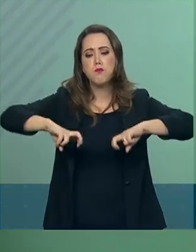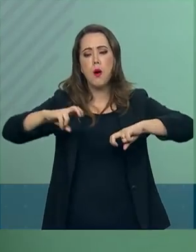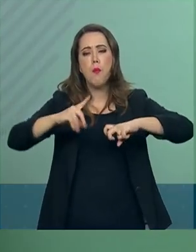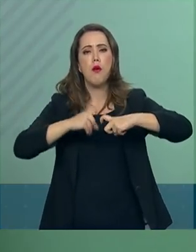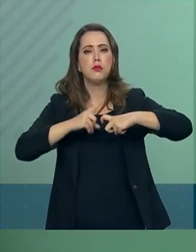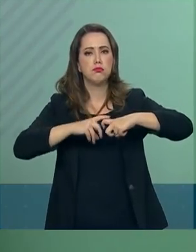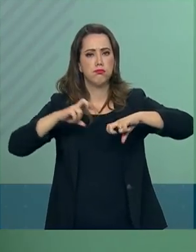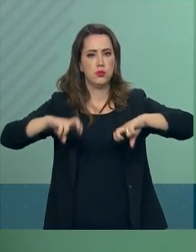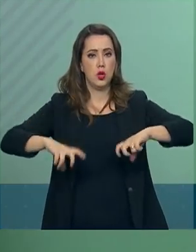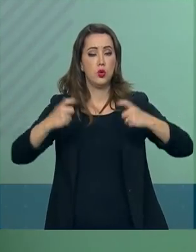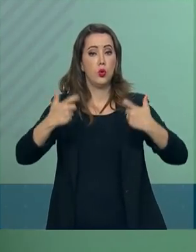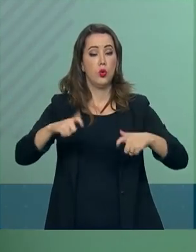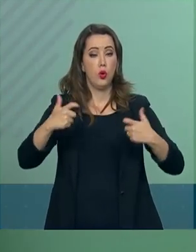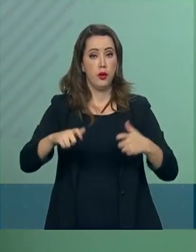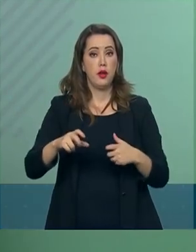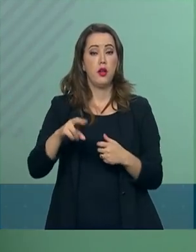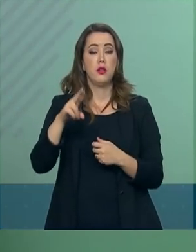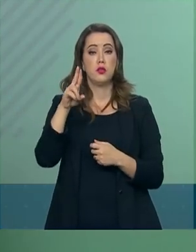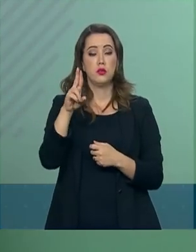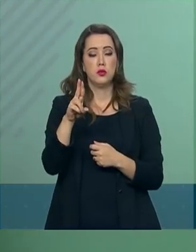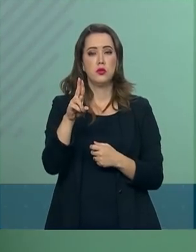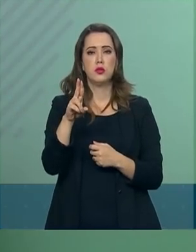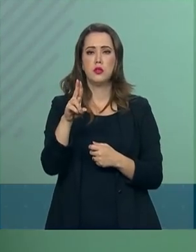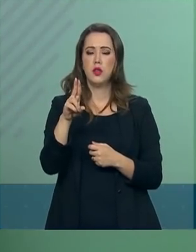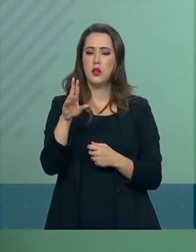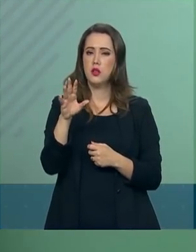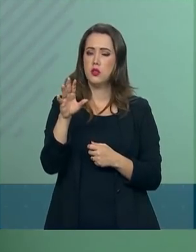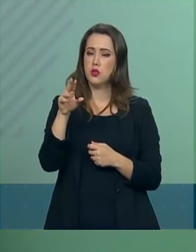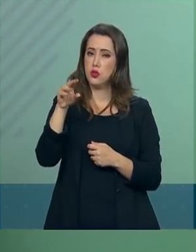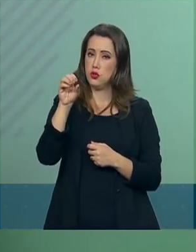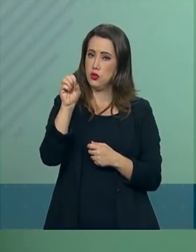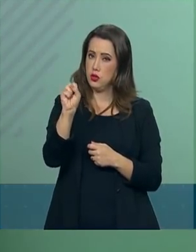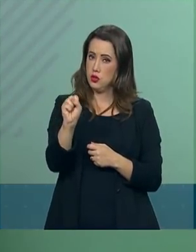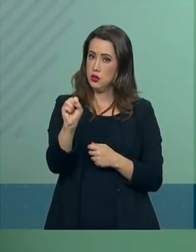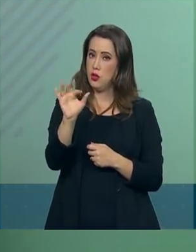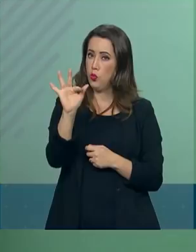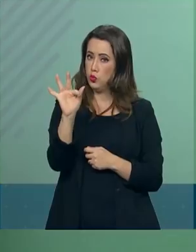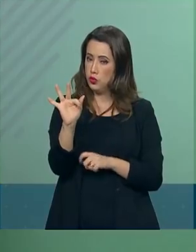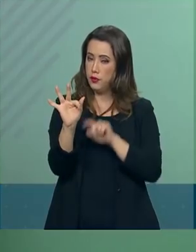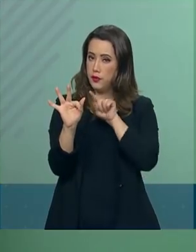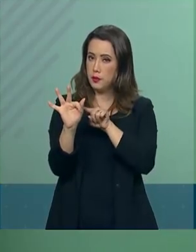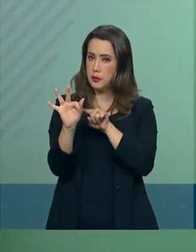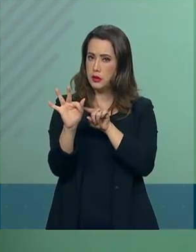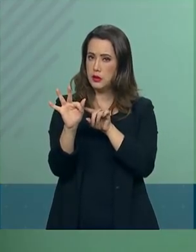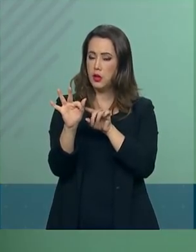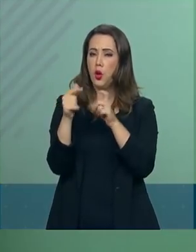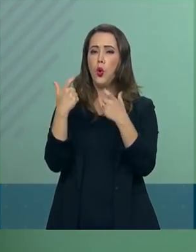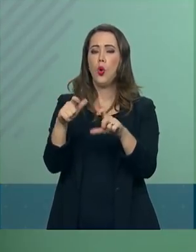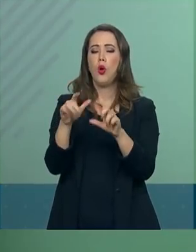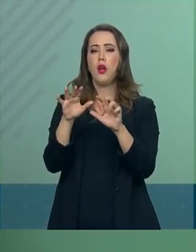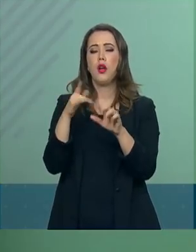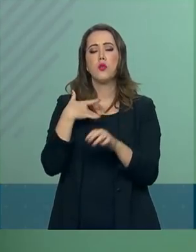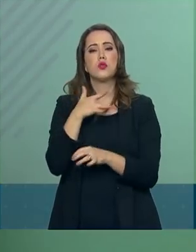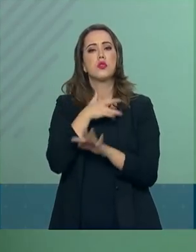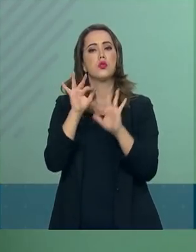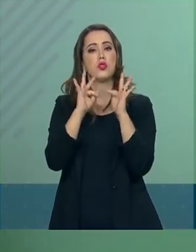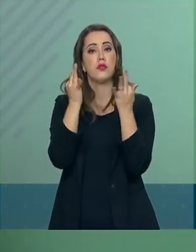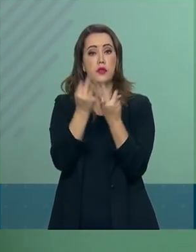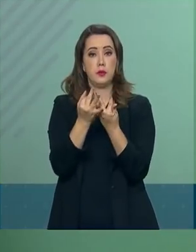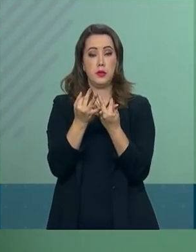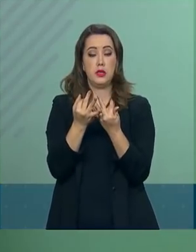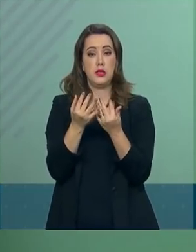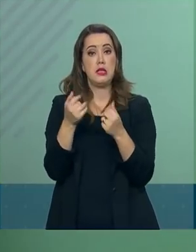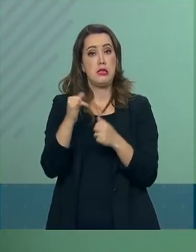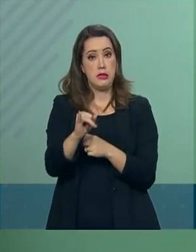nas unidades de saúde da família, a USF, passam a receber mais recursos